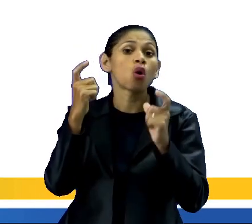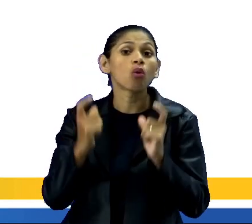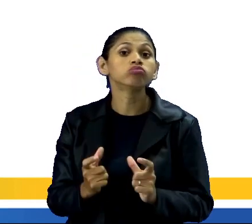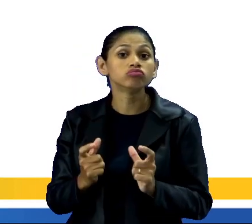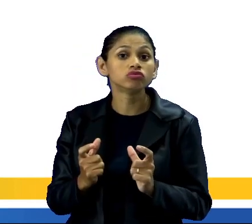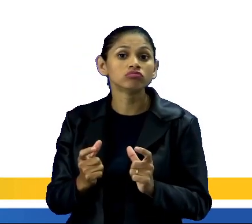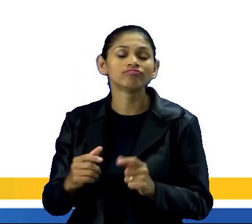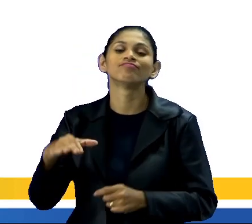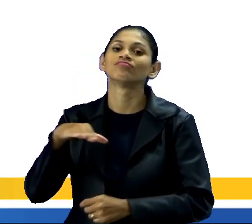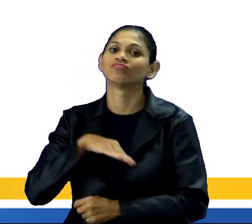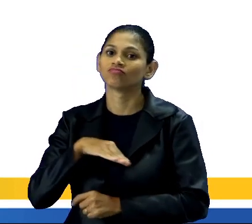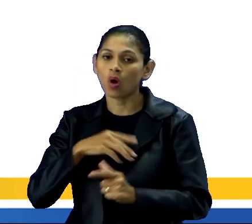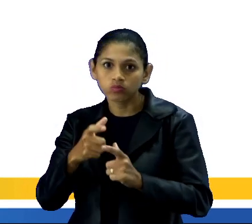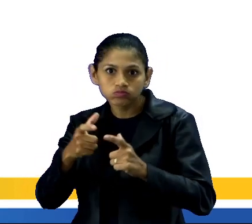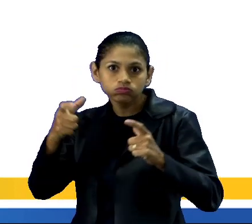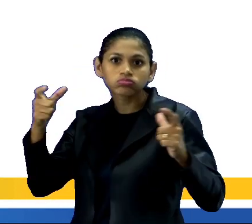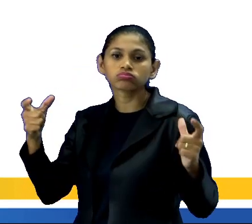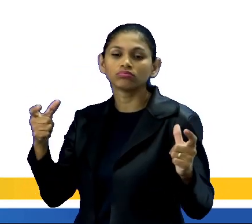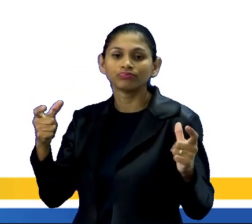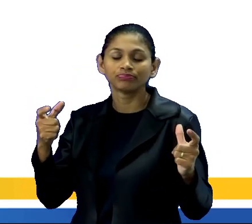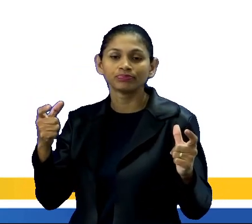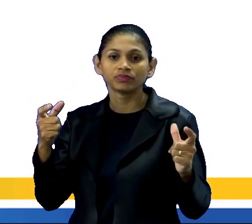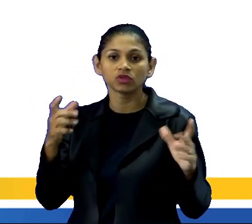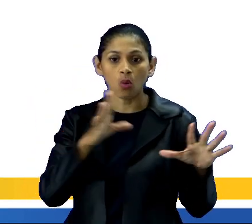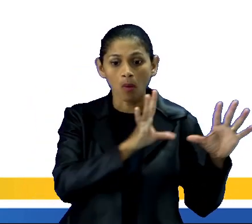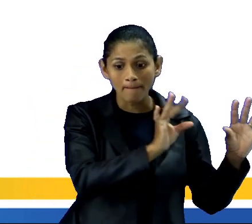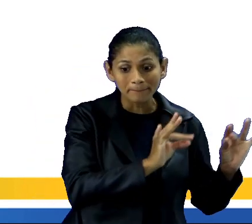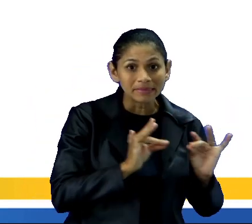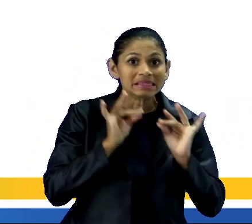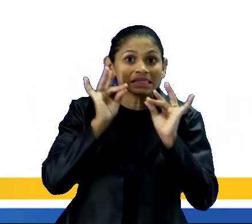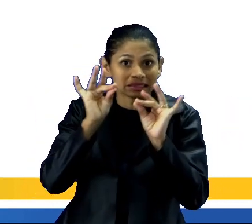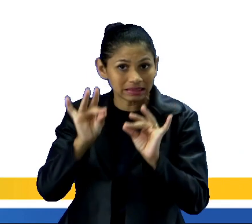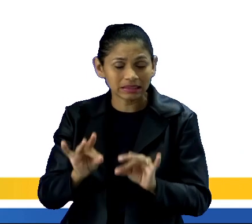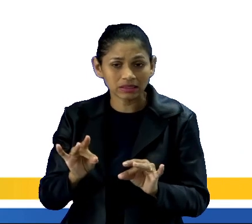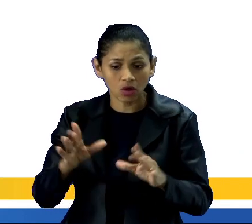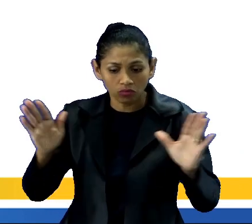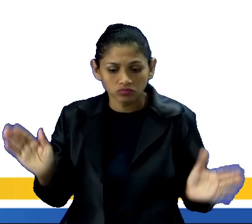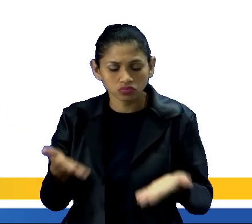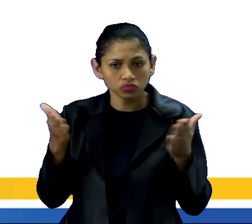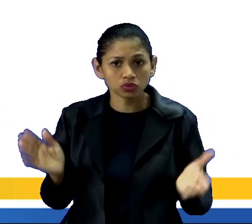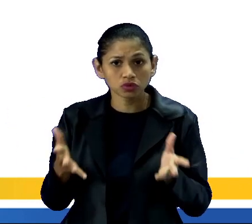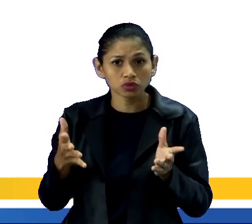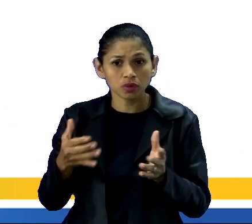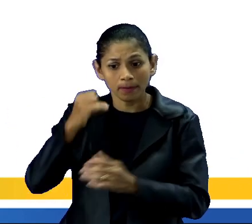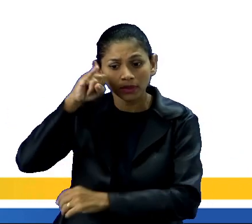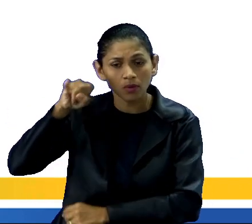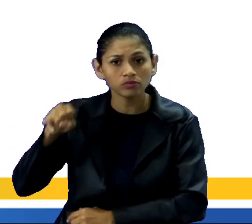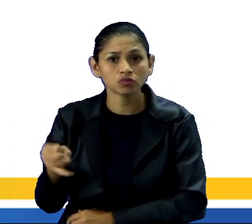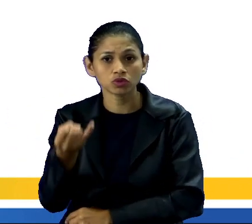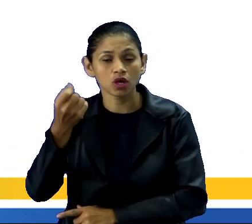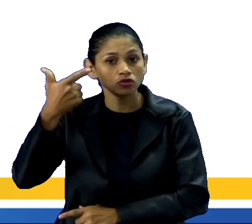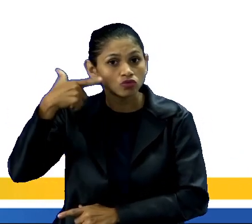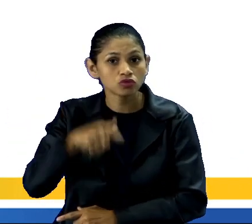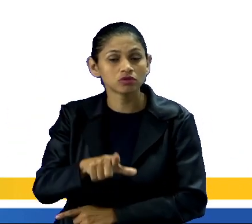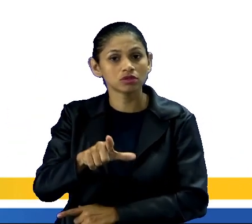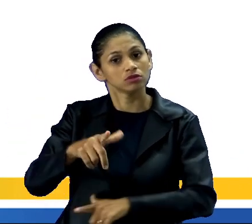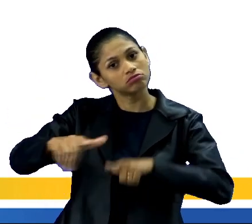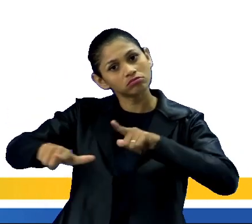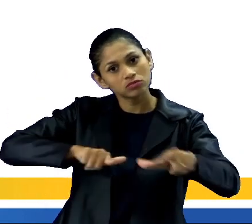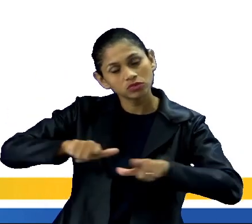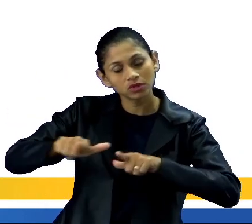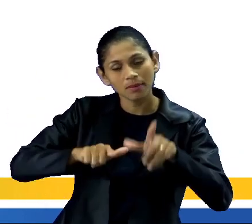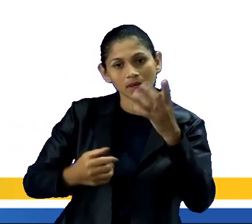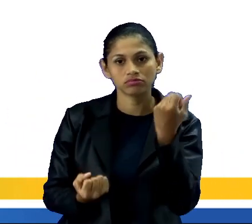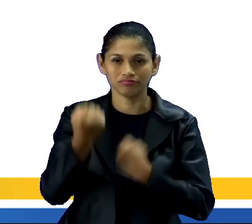migrações em direção às cidades foram estimuladas pela possibilidade de conseguir um emprego nas